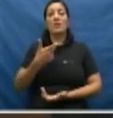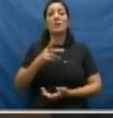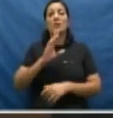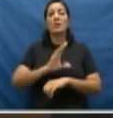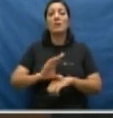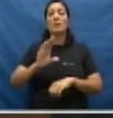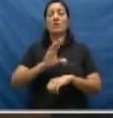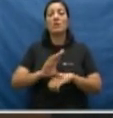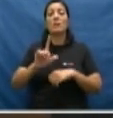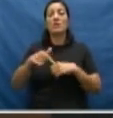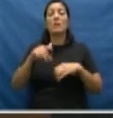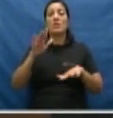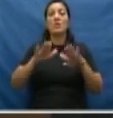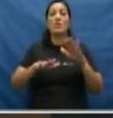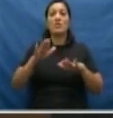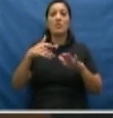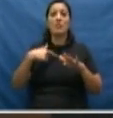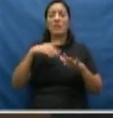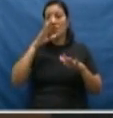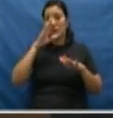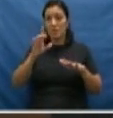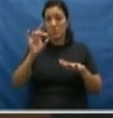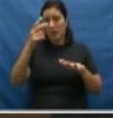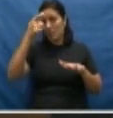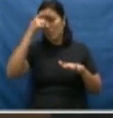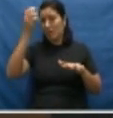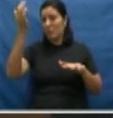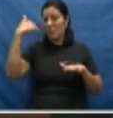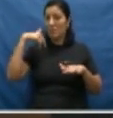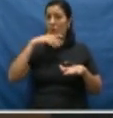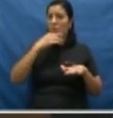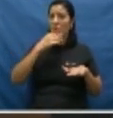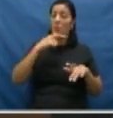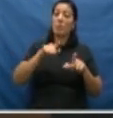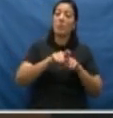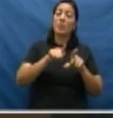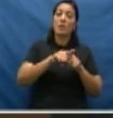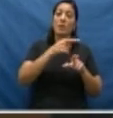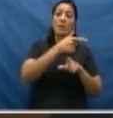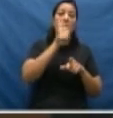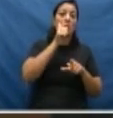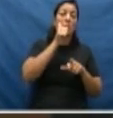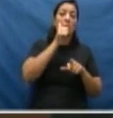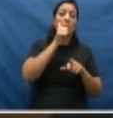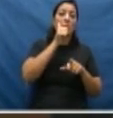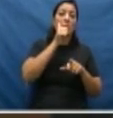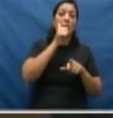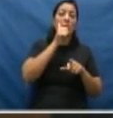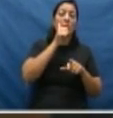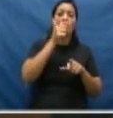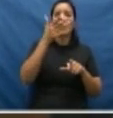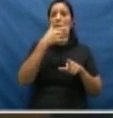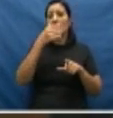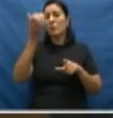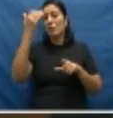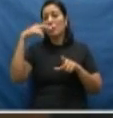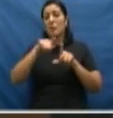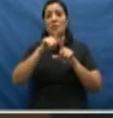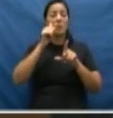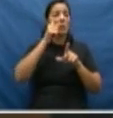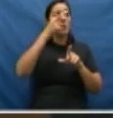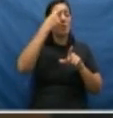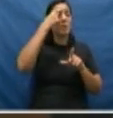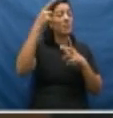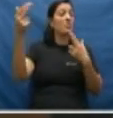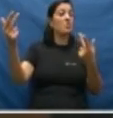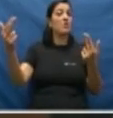cultural, que muitas vezes está introjetada, não só na cabeça masculina, mas também das mulheres. cabeça masculina, mas também das mulheres.